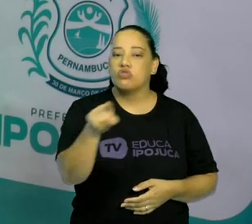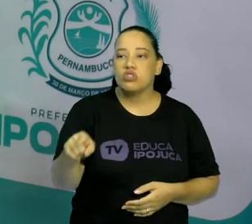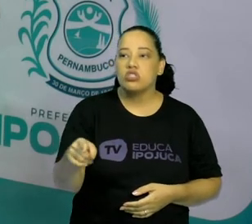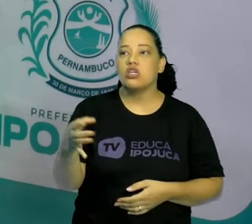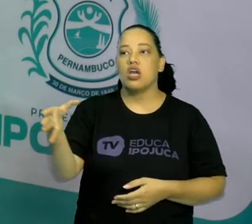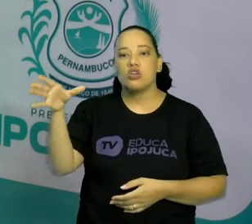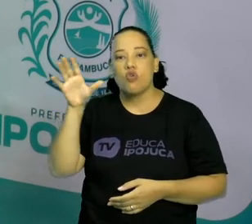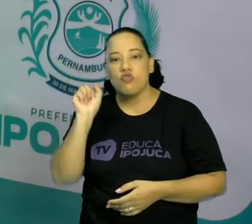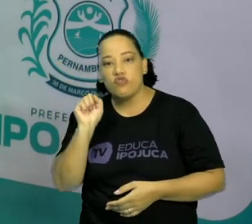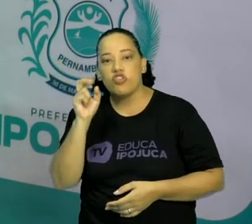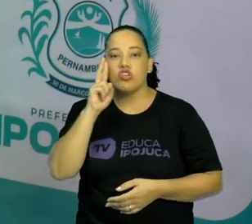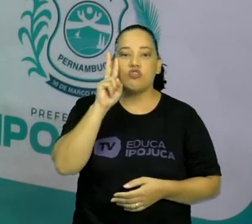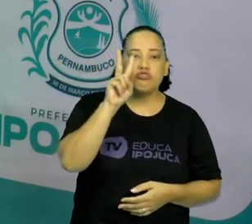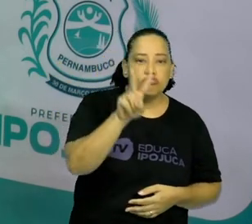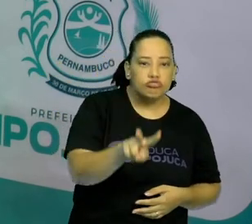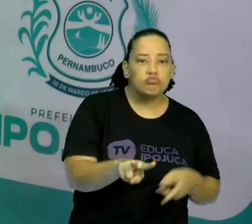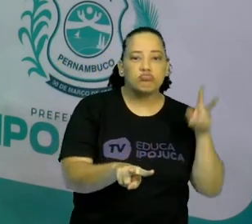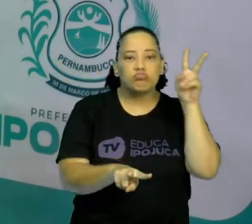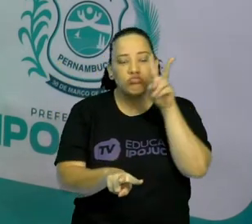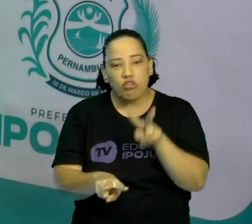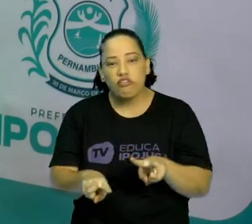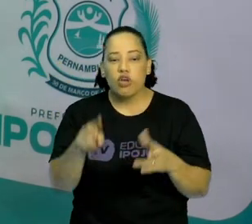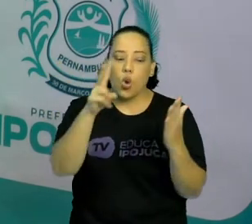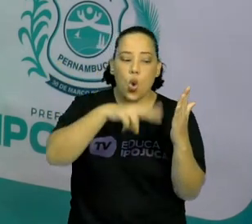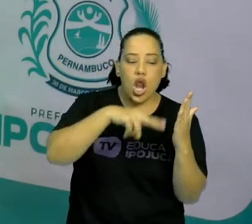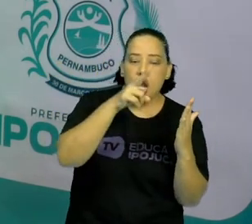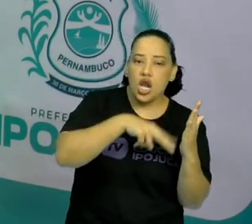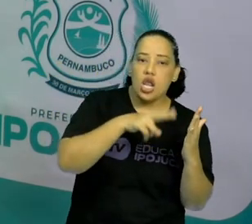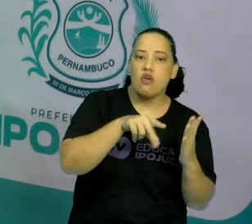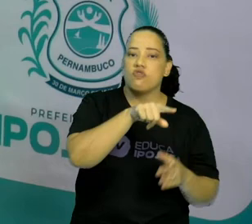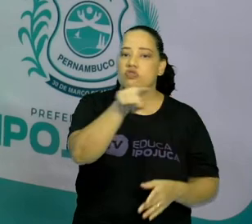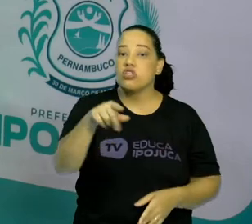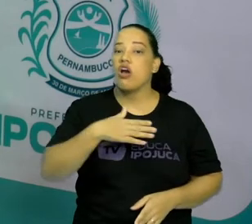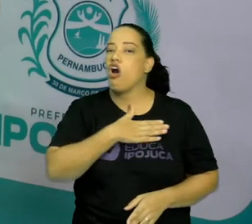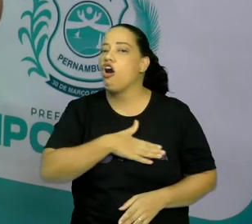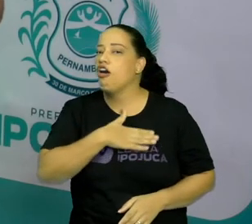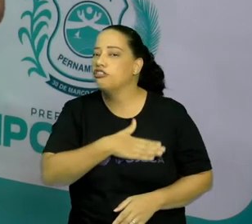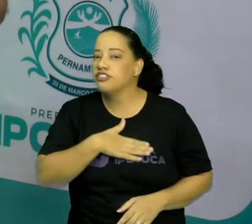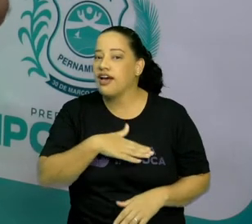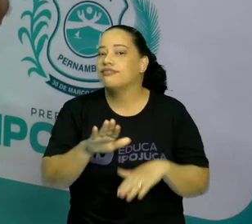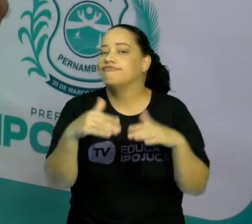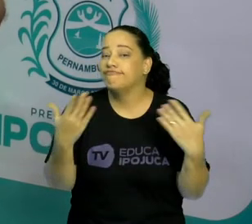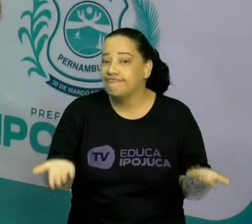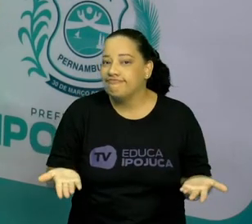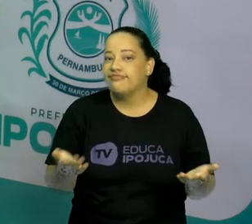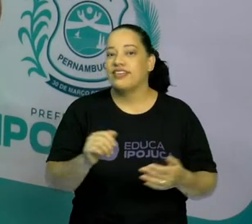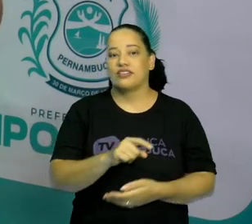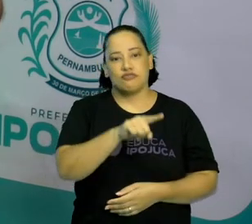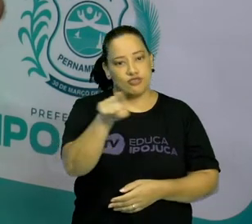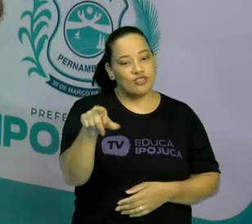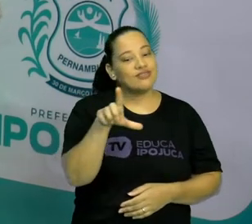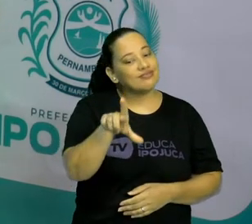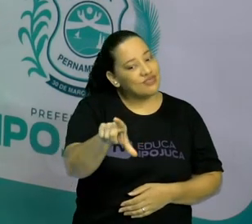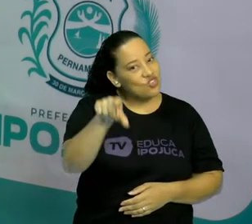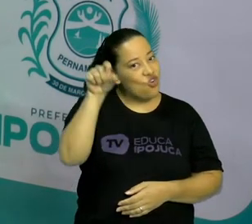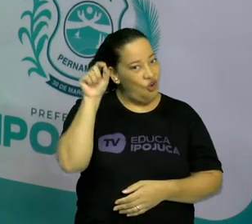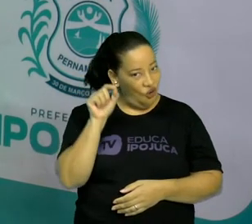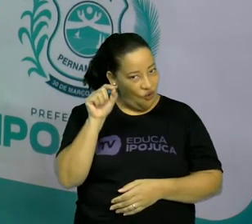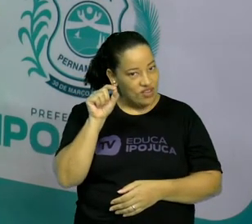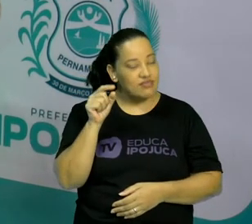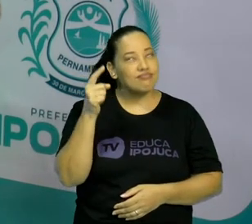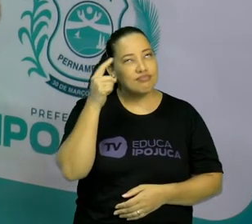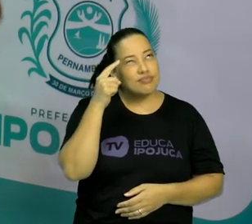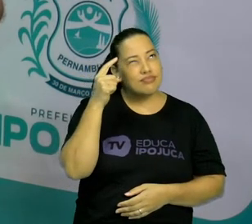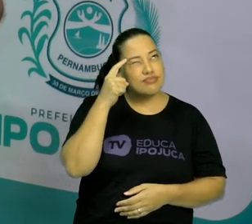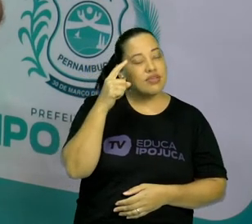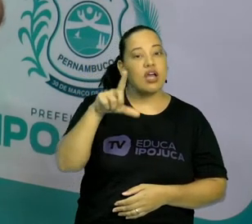ouviram ou já leram? Quais vocês mais gostaram? Então, escolha aí um desses,